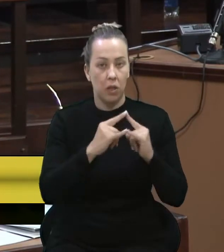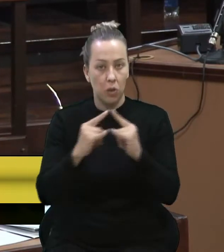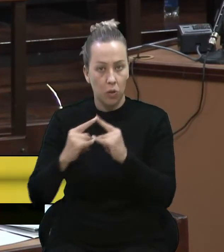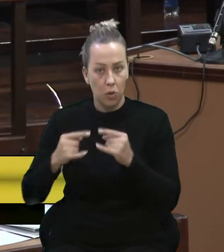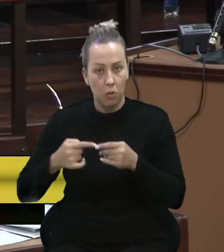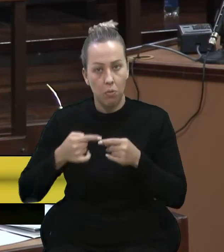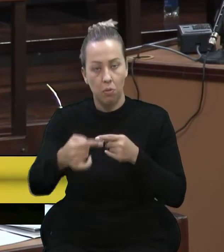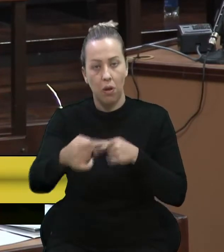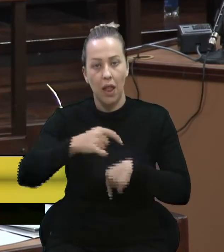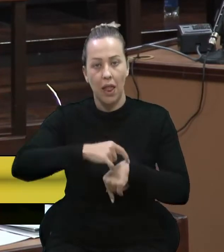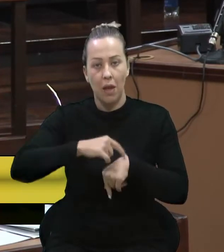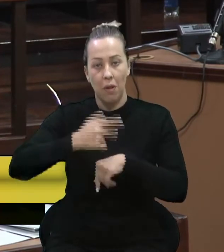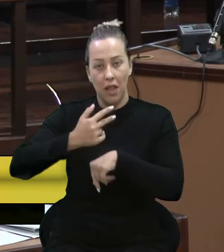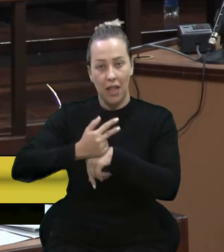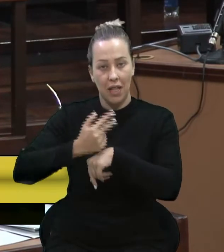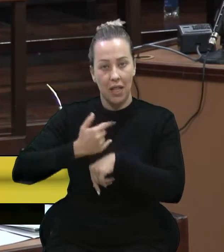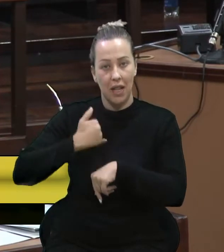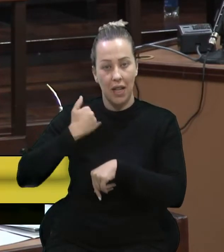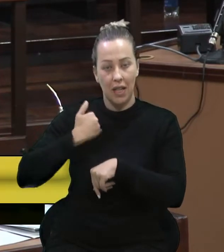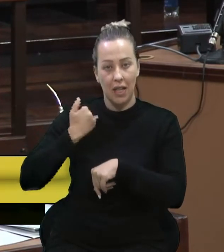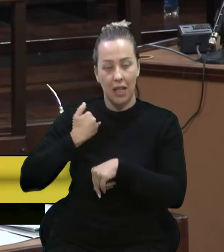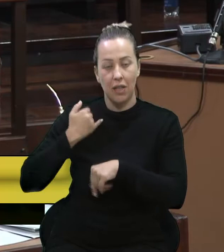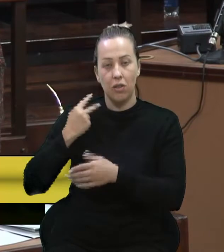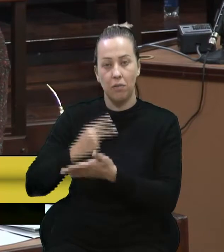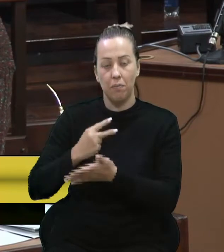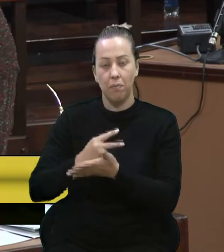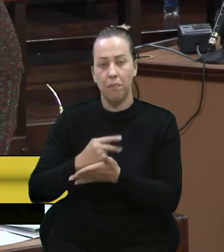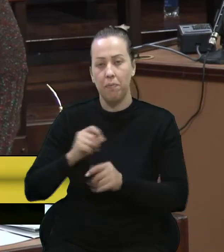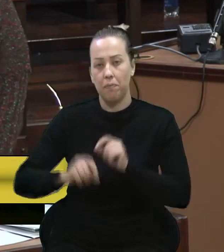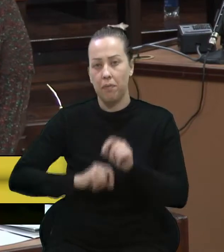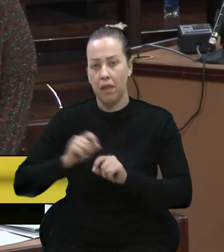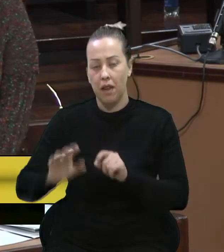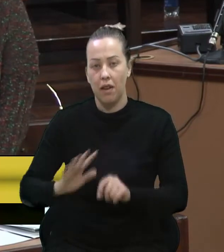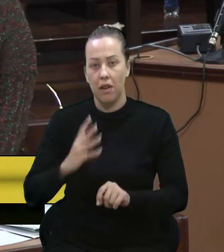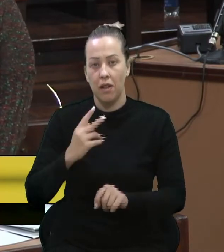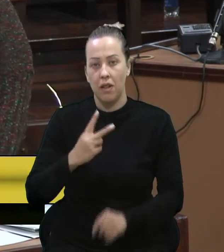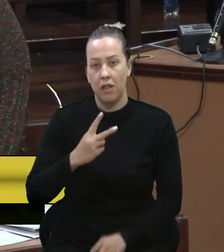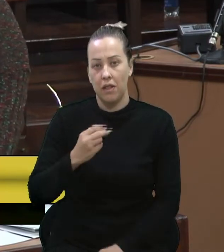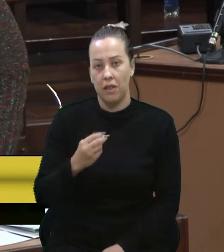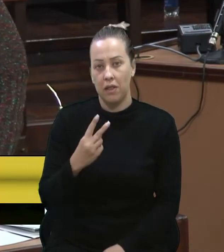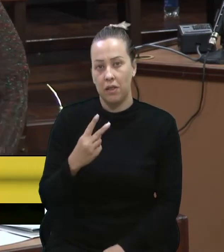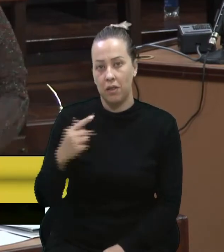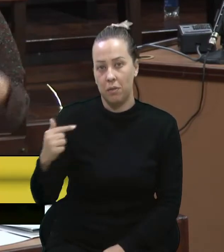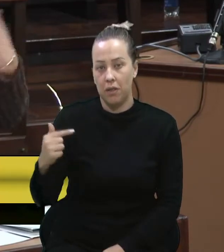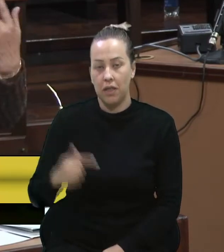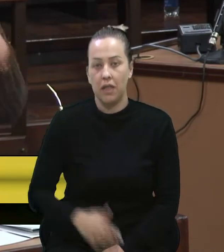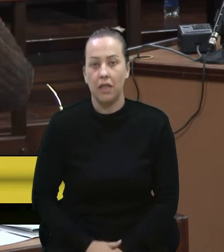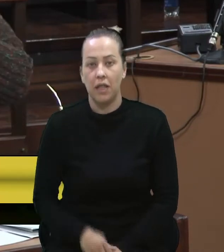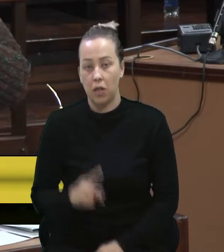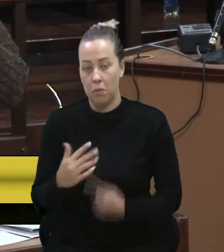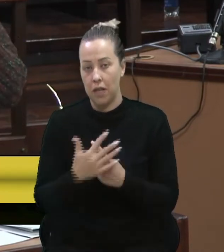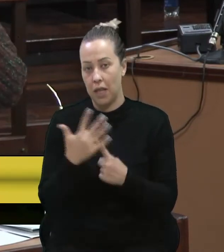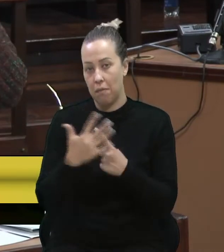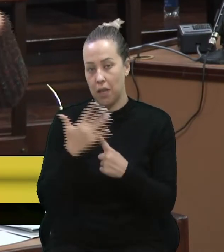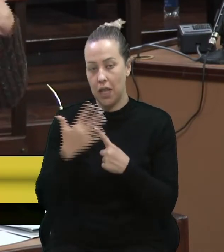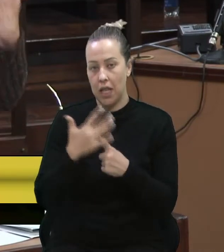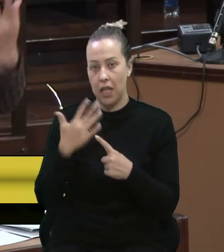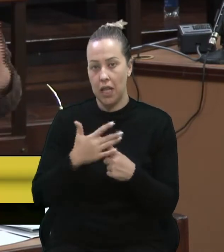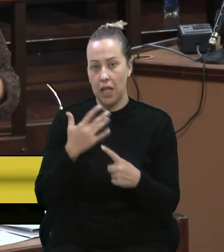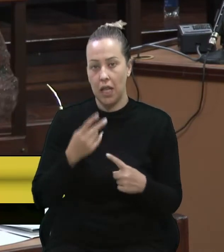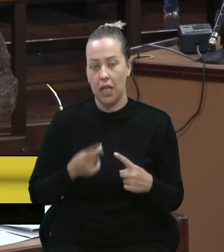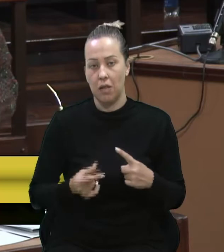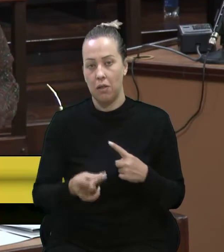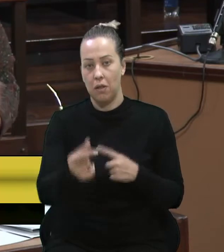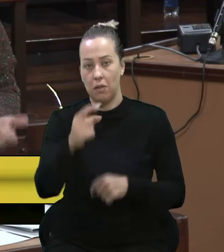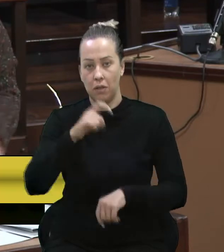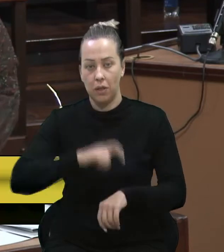permanência para os idosos, que aconteceu, então, em 2017, que era uma demanda que já vinha há muito